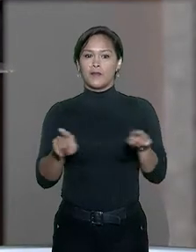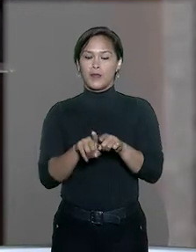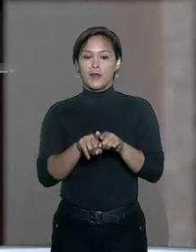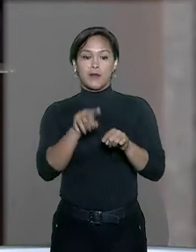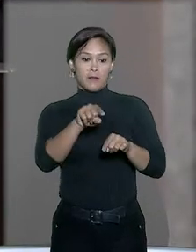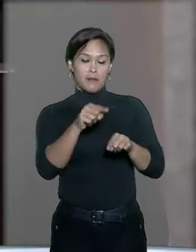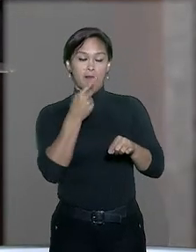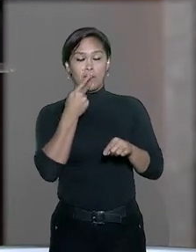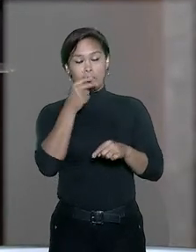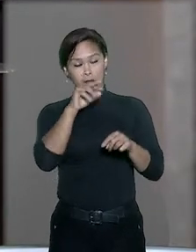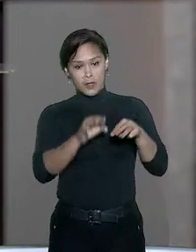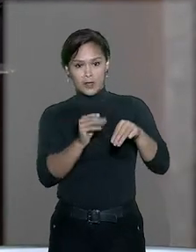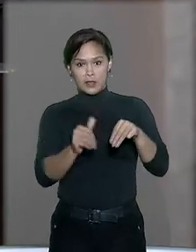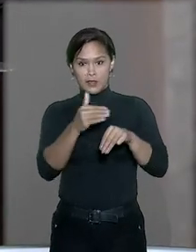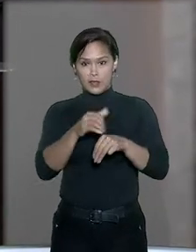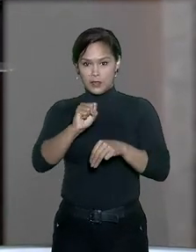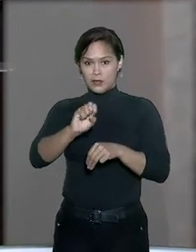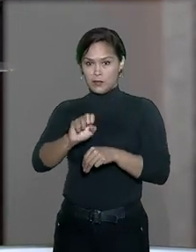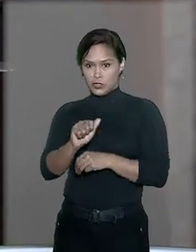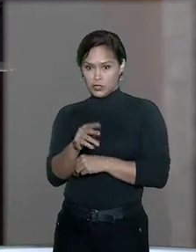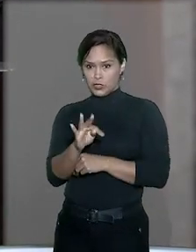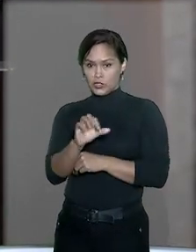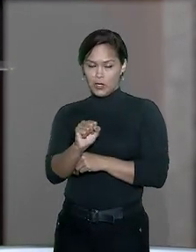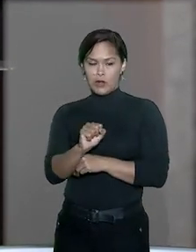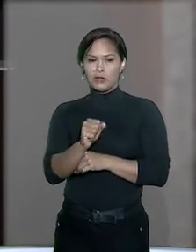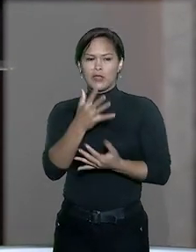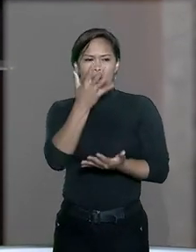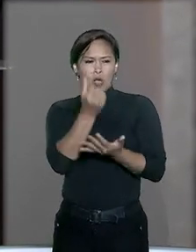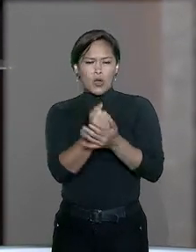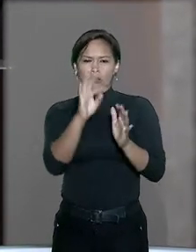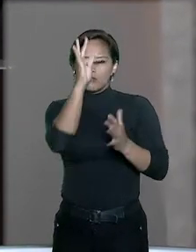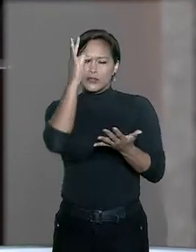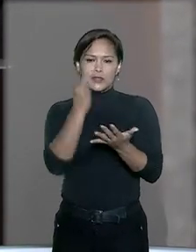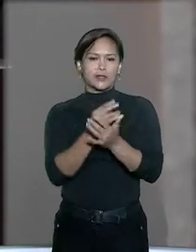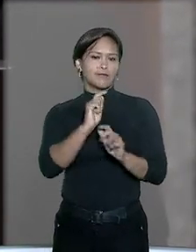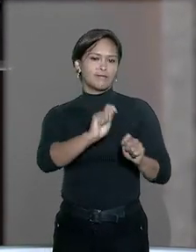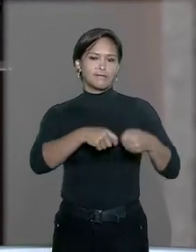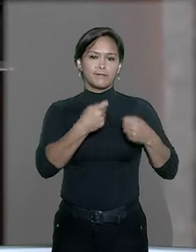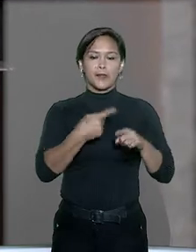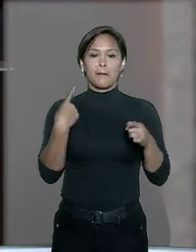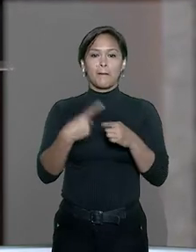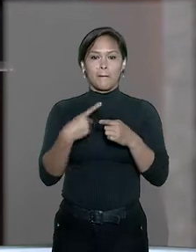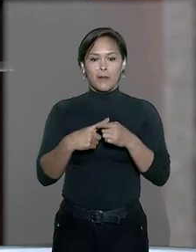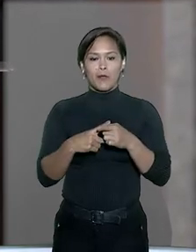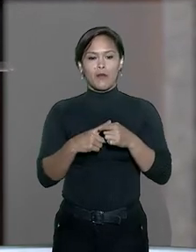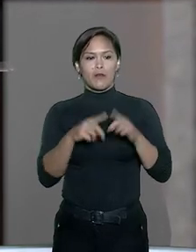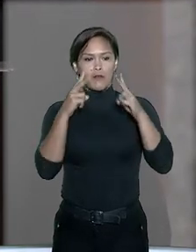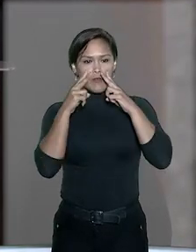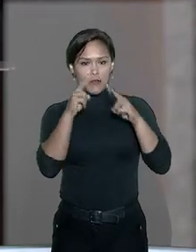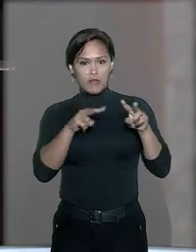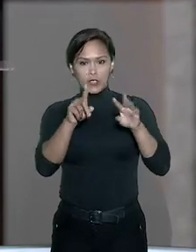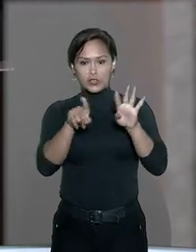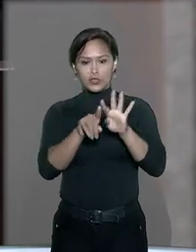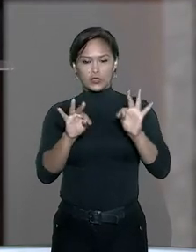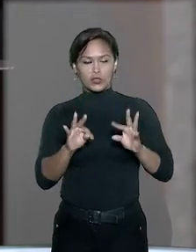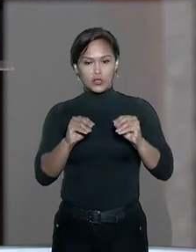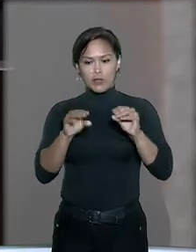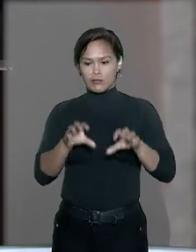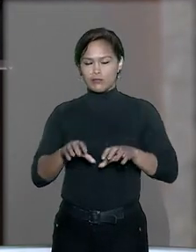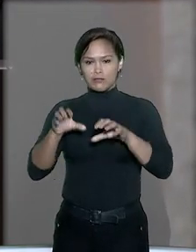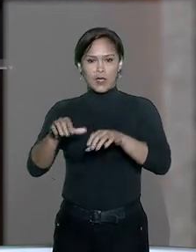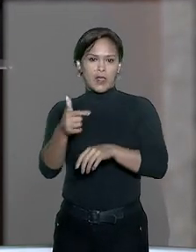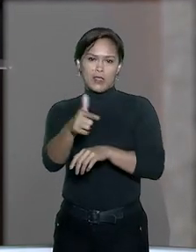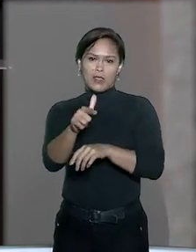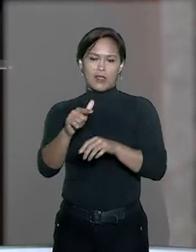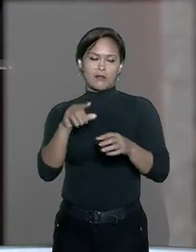do STJ, Sebastião Reis Júnior, é inviável acolher a tese da defesa, pois como reconhecido pelas instâncias ordinárias, não